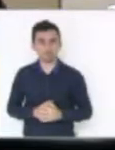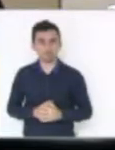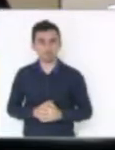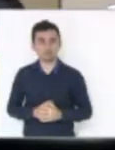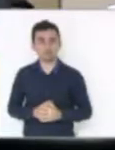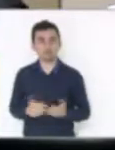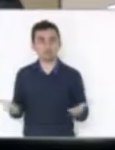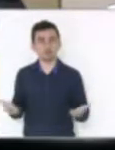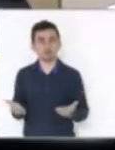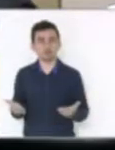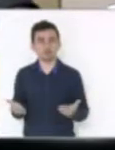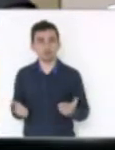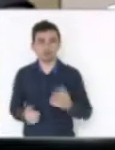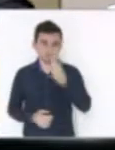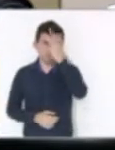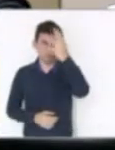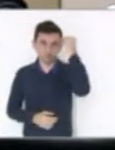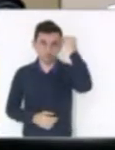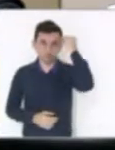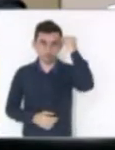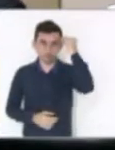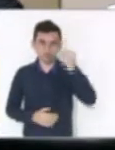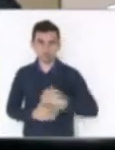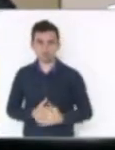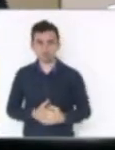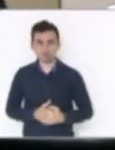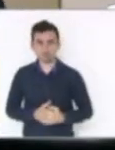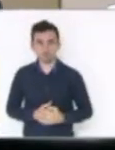Com a palavra a deputada Luciane Carminati.